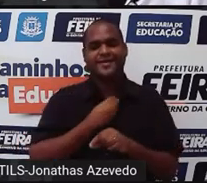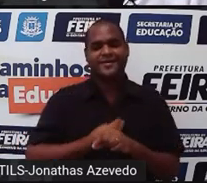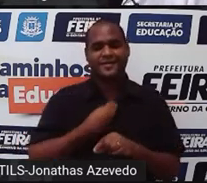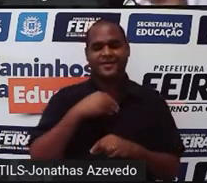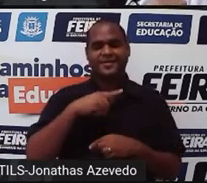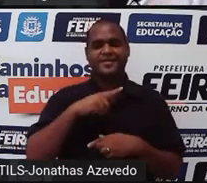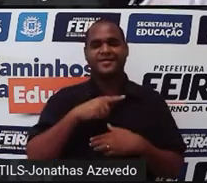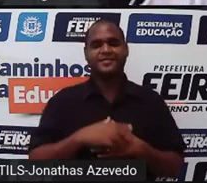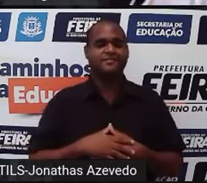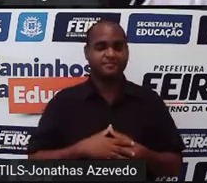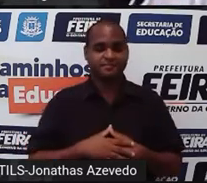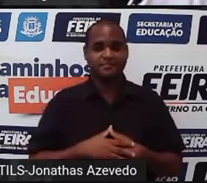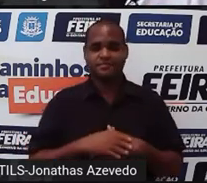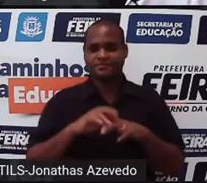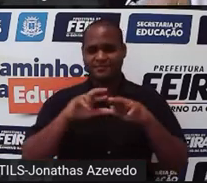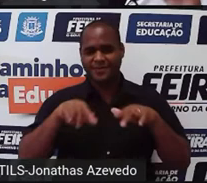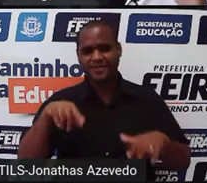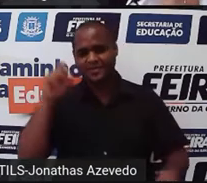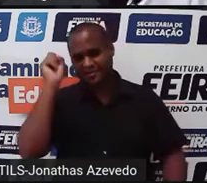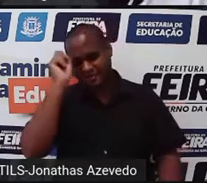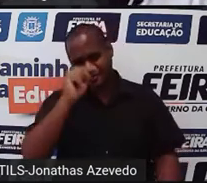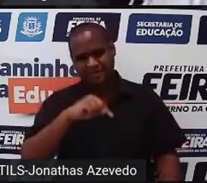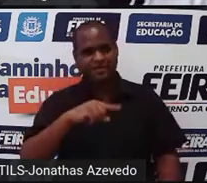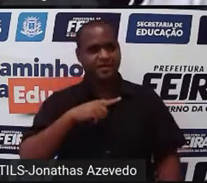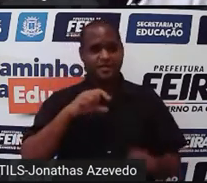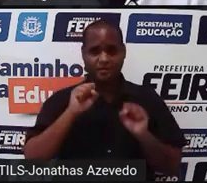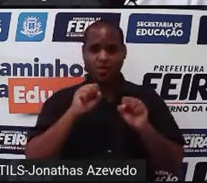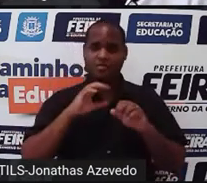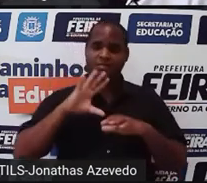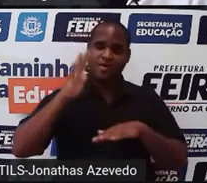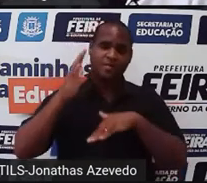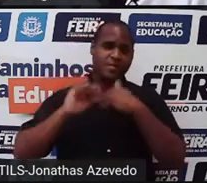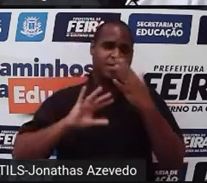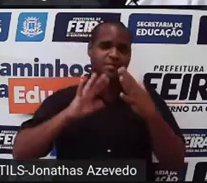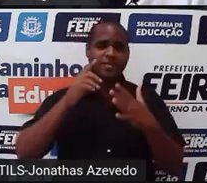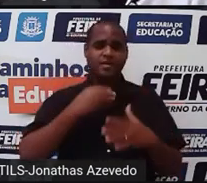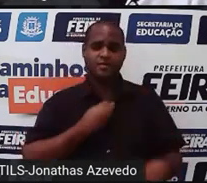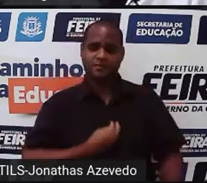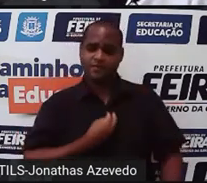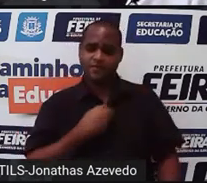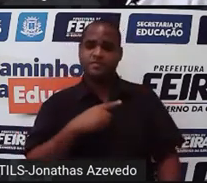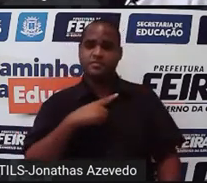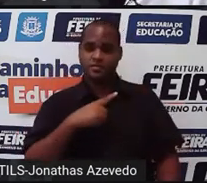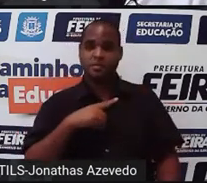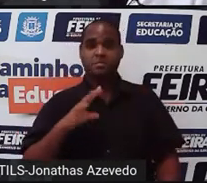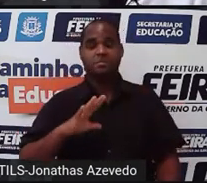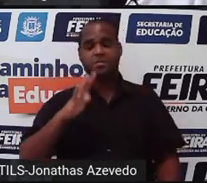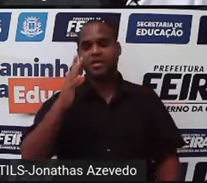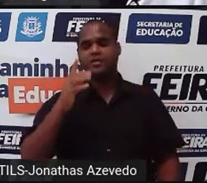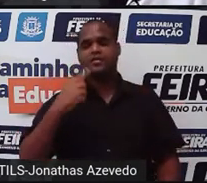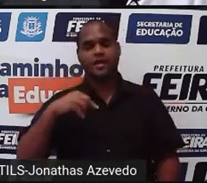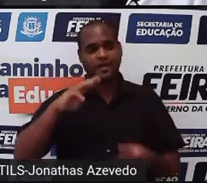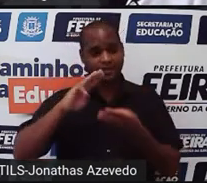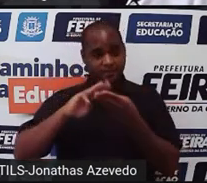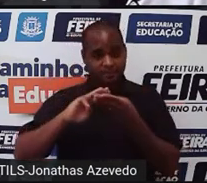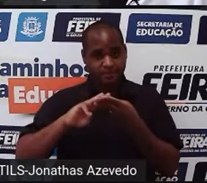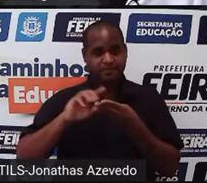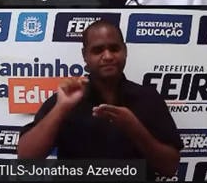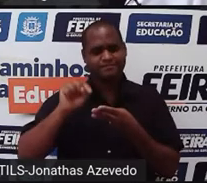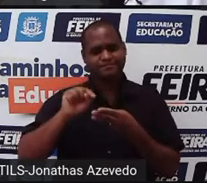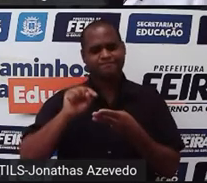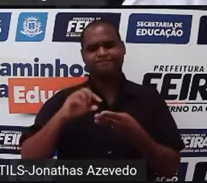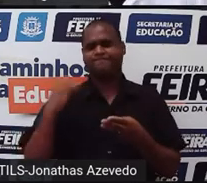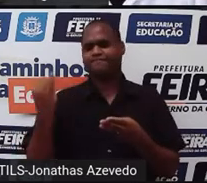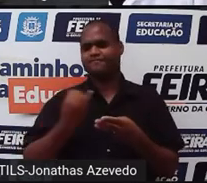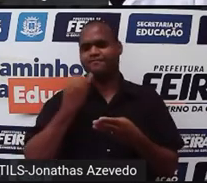isso aí. Situações difíceis que podem aparecer e podem surgir na nossa vida, né? E a matemática, né,